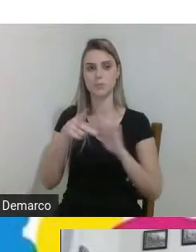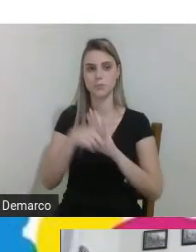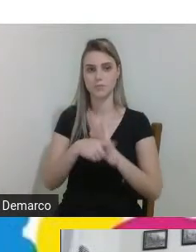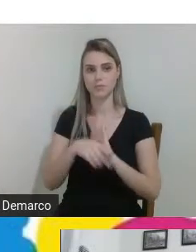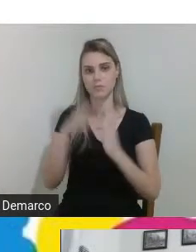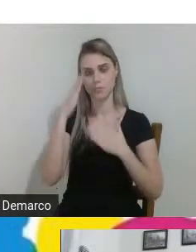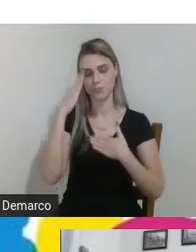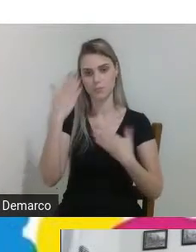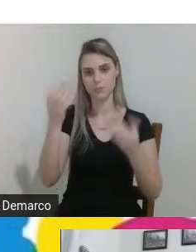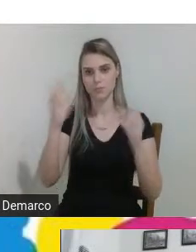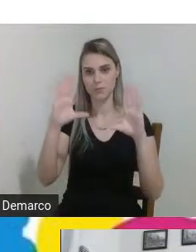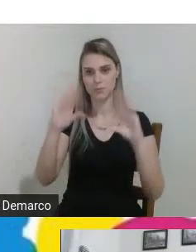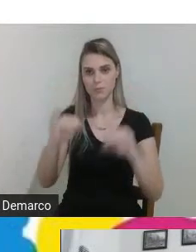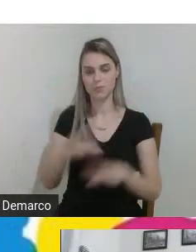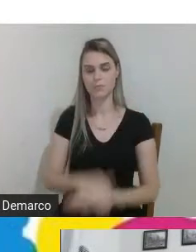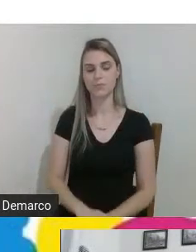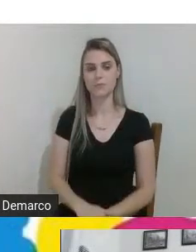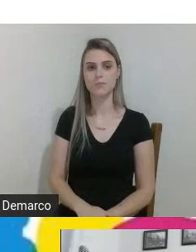noite